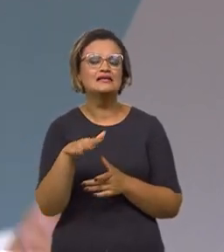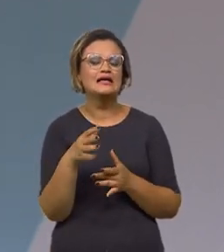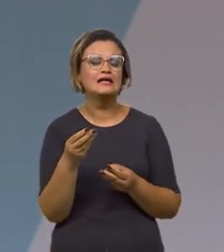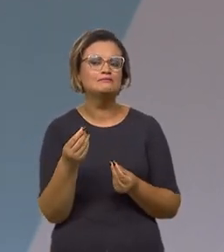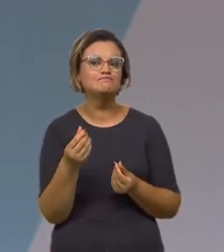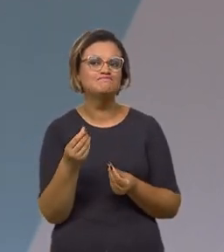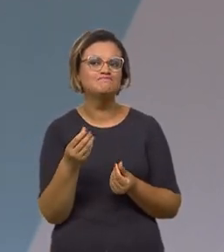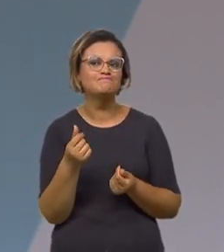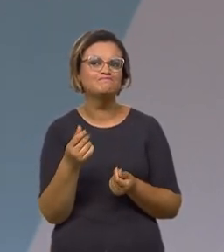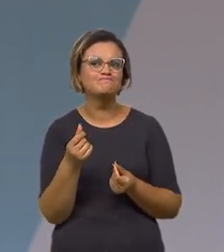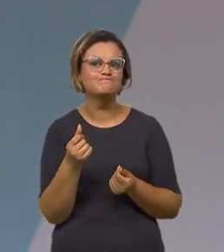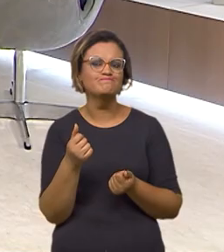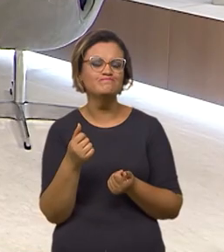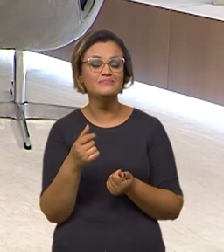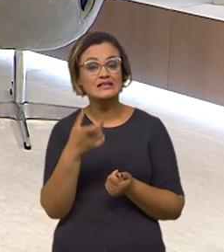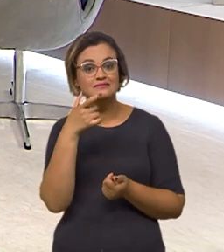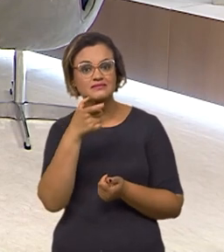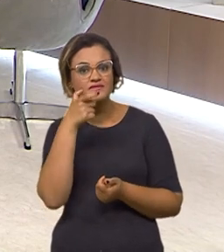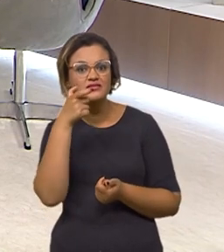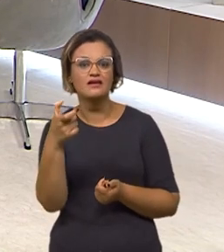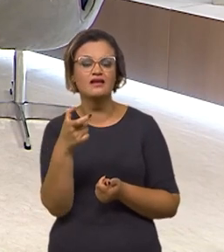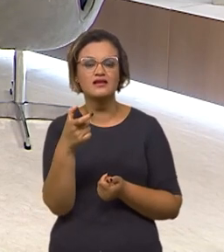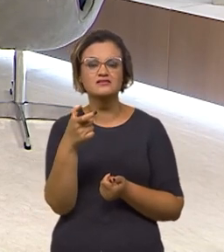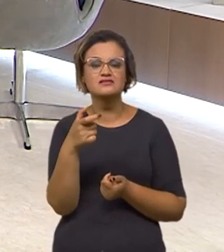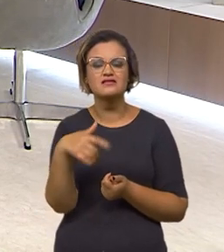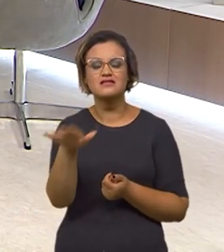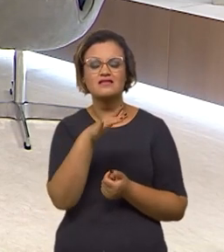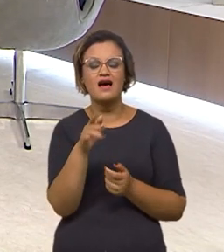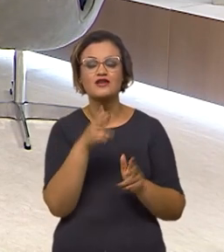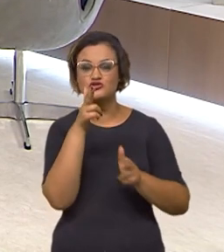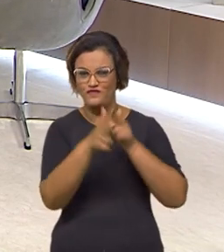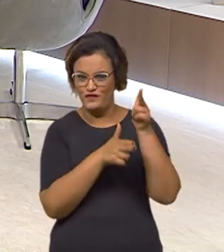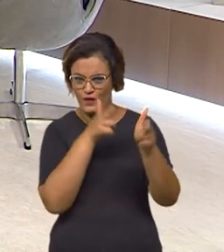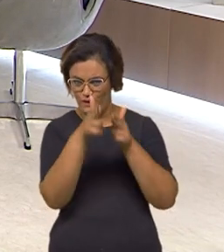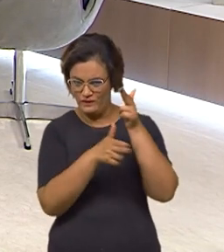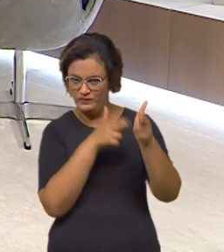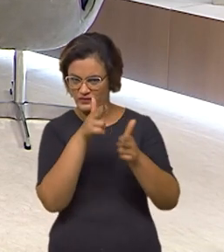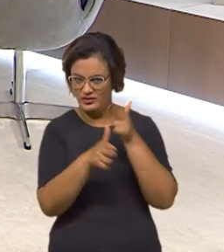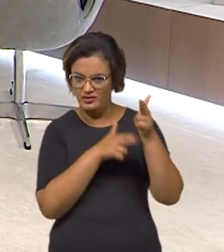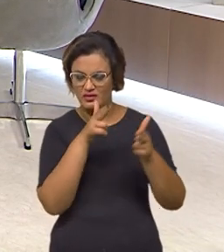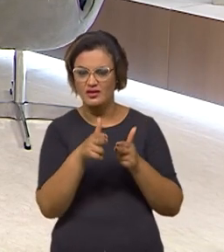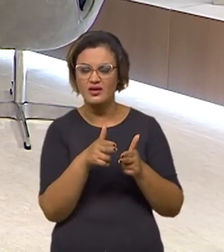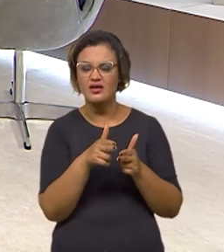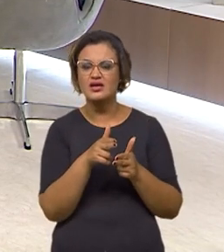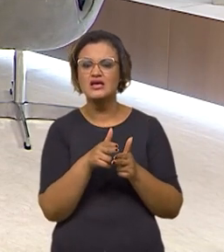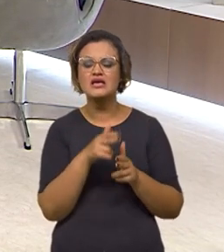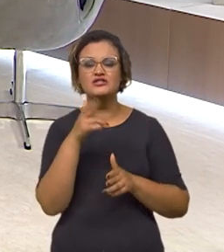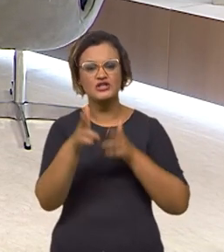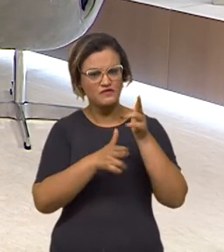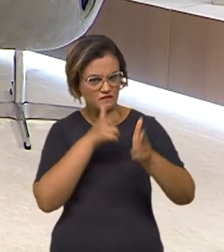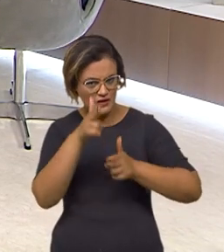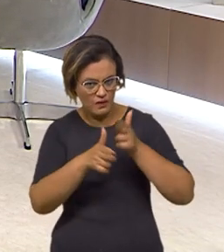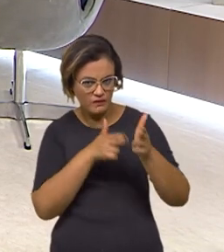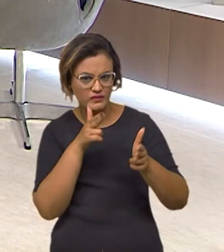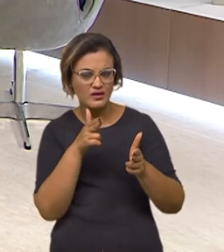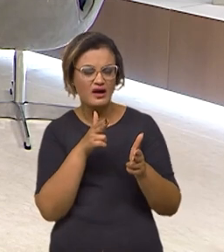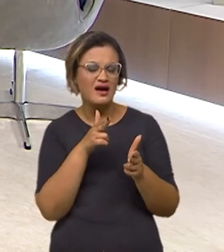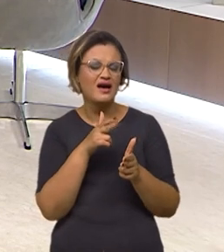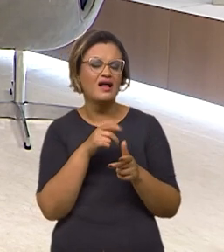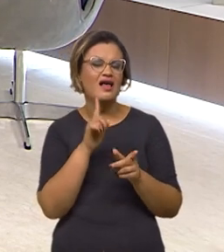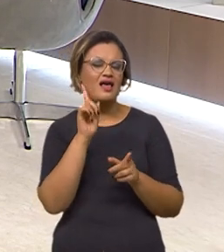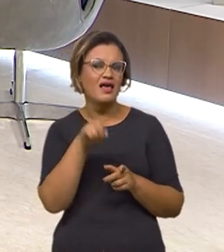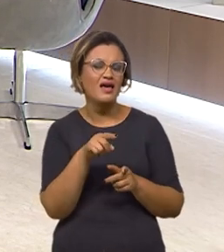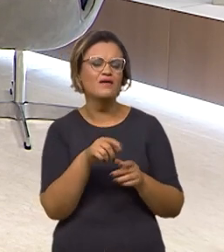a atração, o interesse deles, foi o de ferrovias. E a gente sabe que ferrovia é um